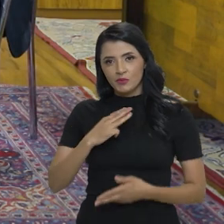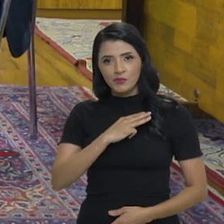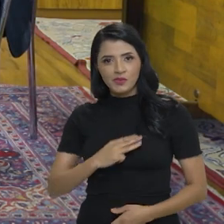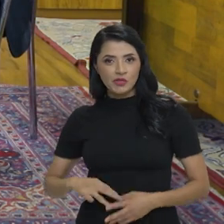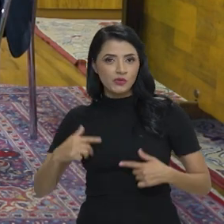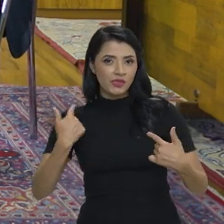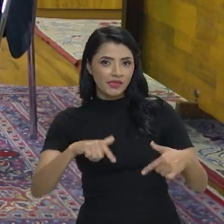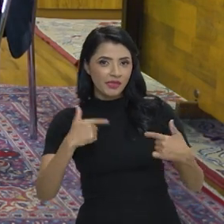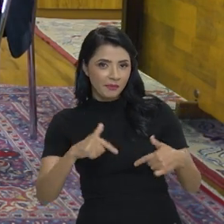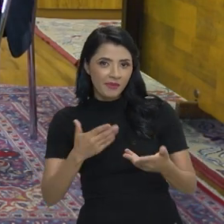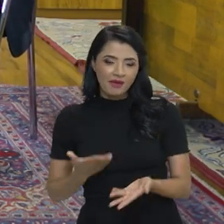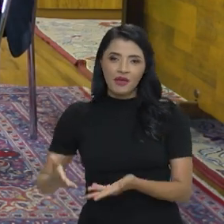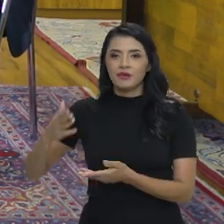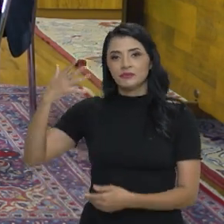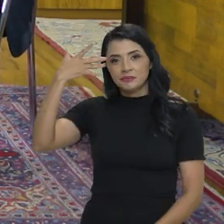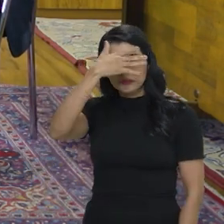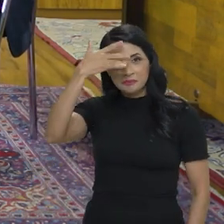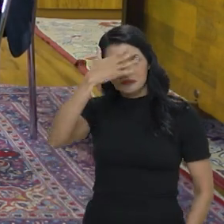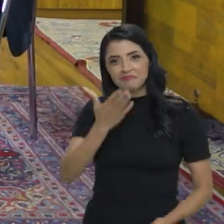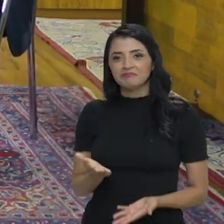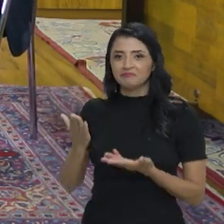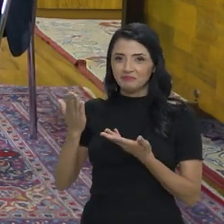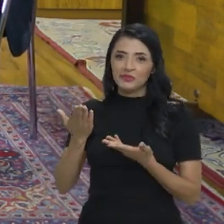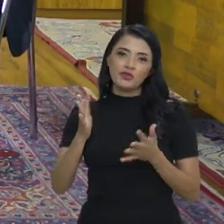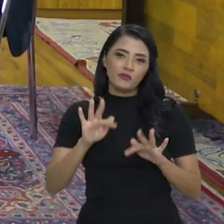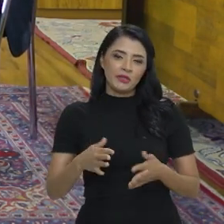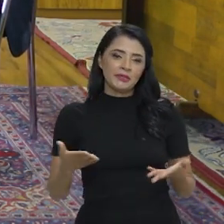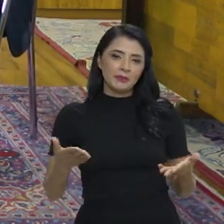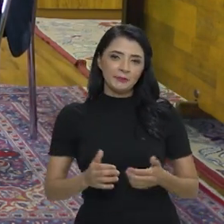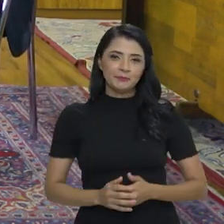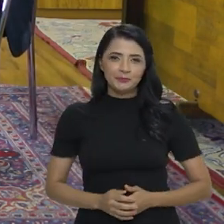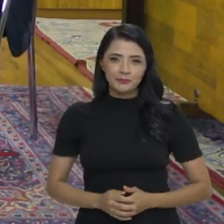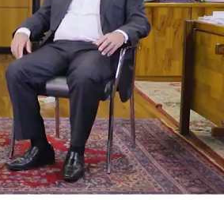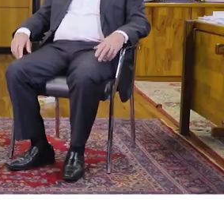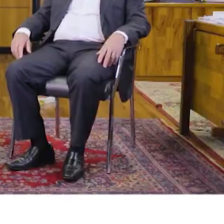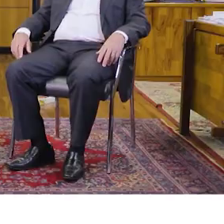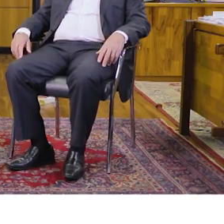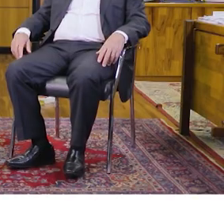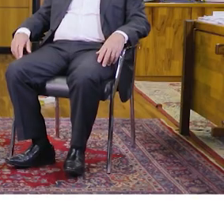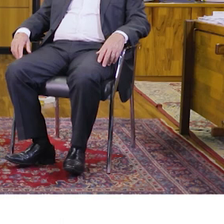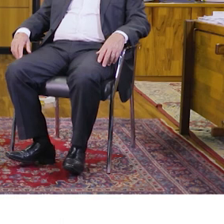recebeu o ministro do Trabalho e Emprego, Luiz Marinho. A gente fica por aqui.